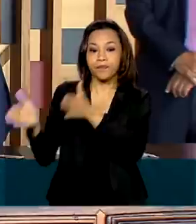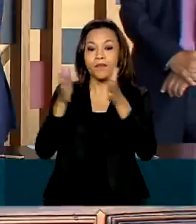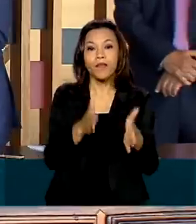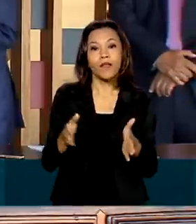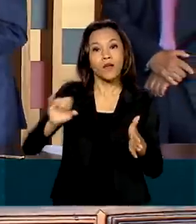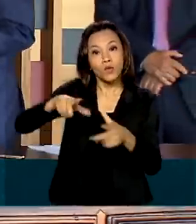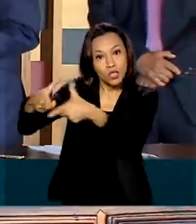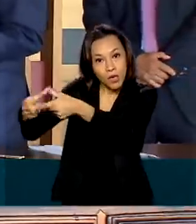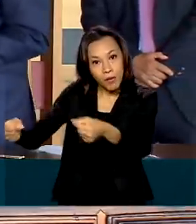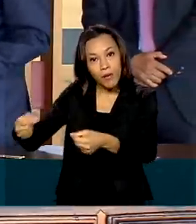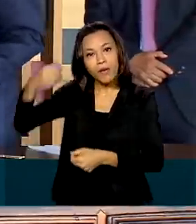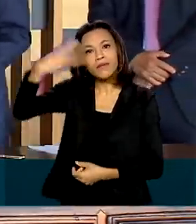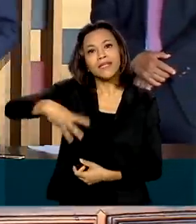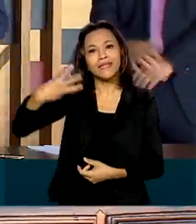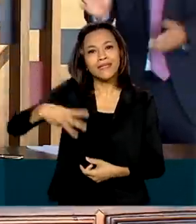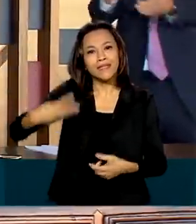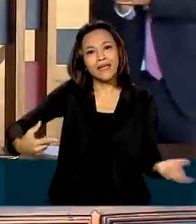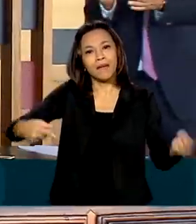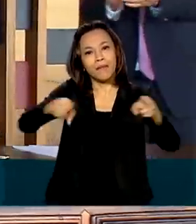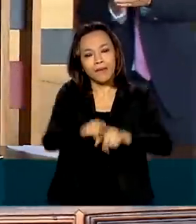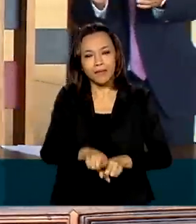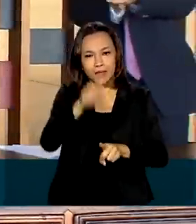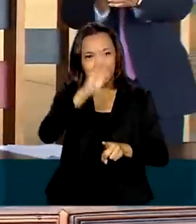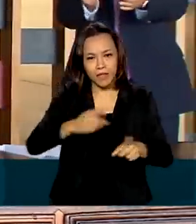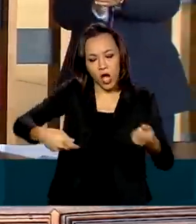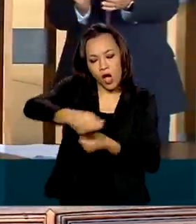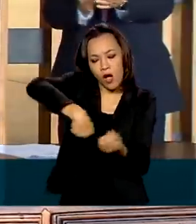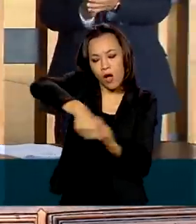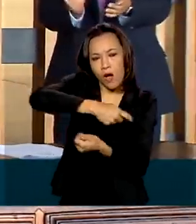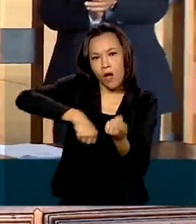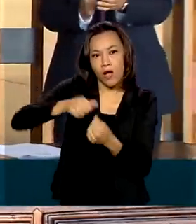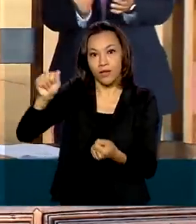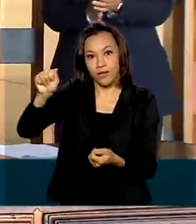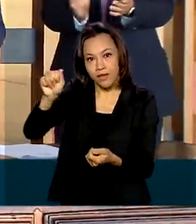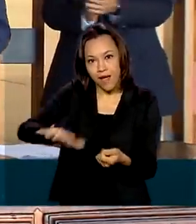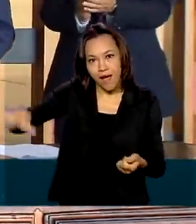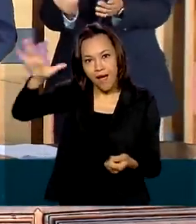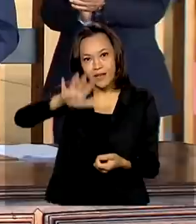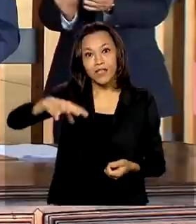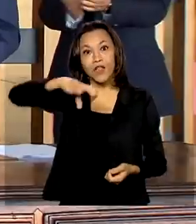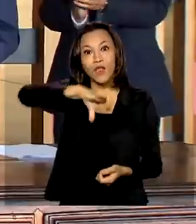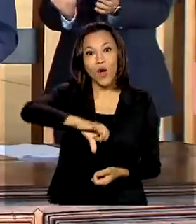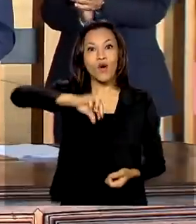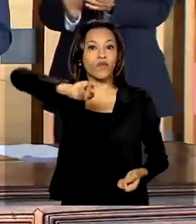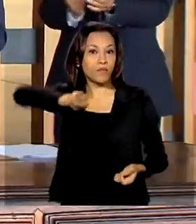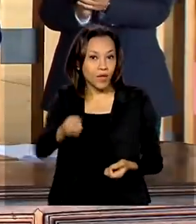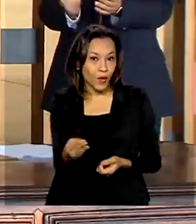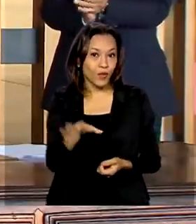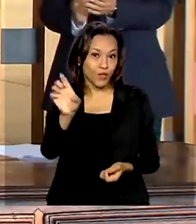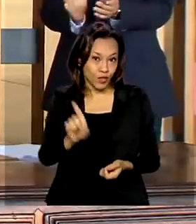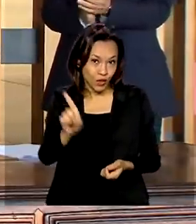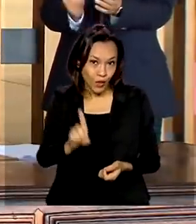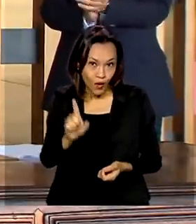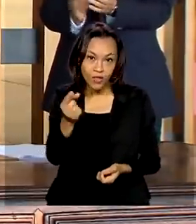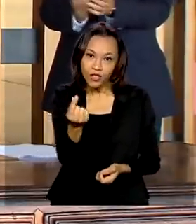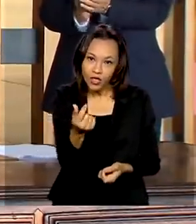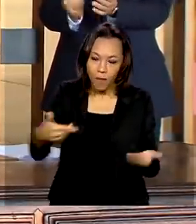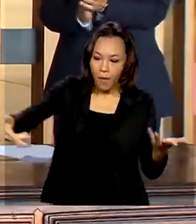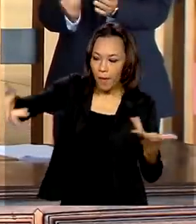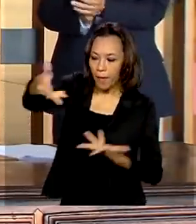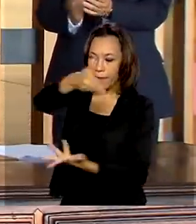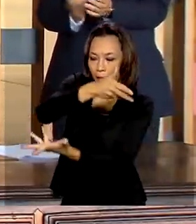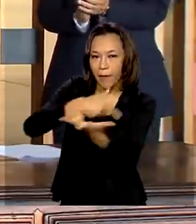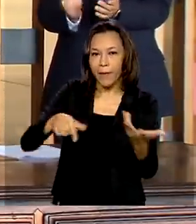terceiro maior parceiro comercial do Brasil na Ásia, com quase 9 bilhões de dólares em trocas comerciais em